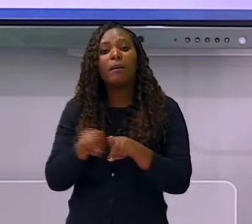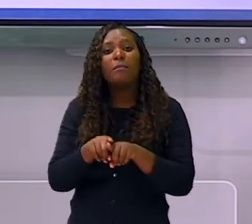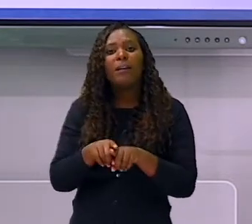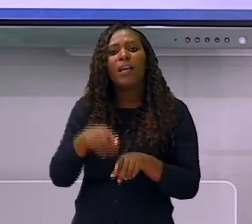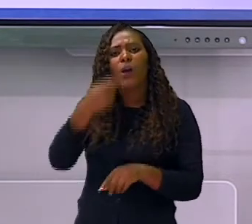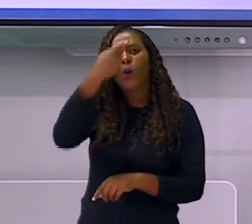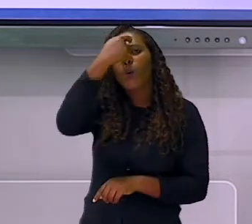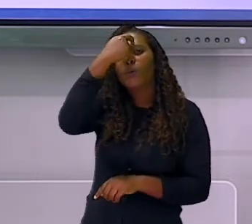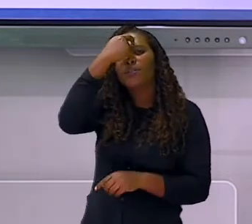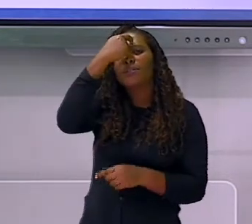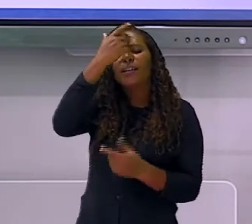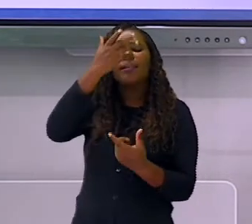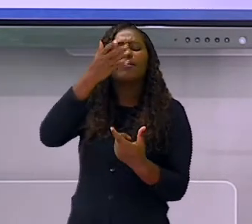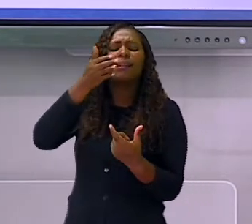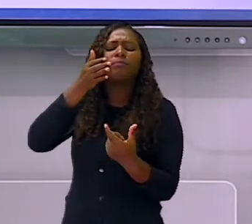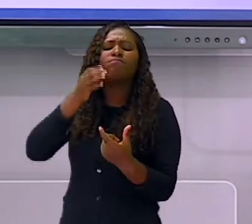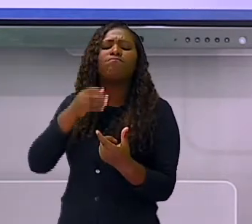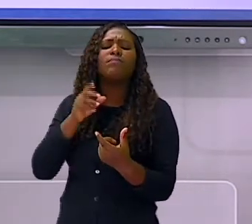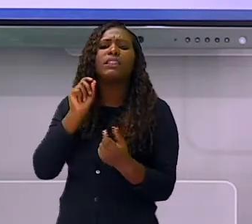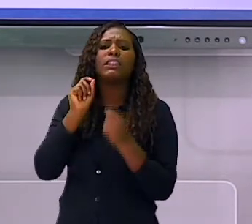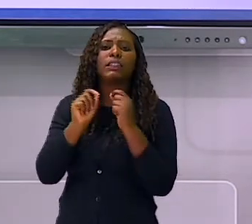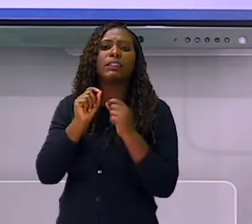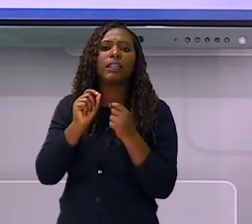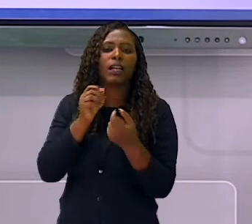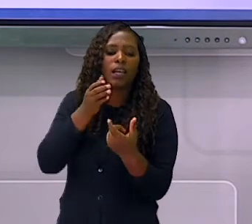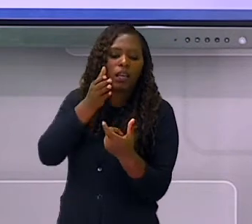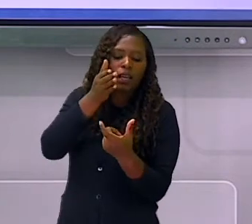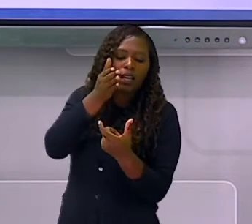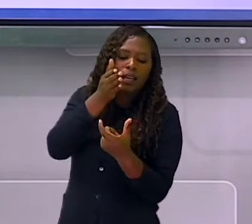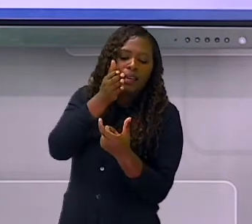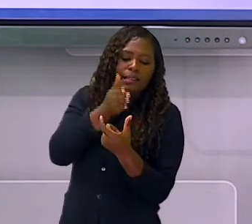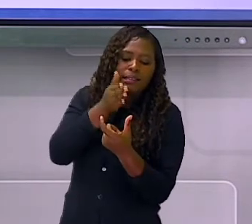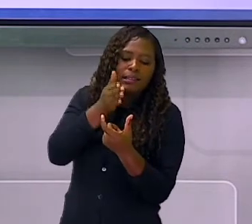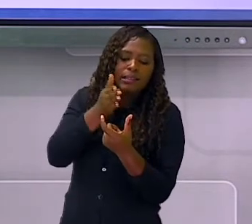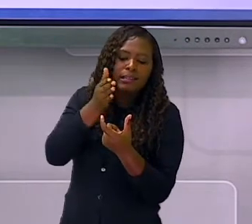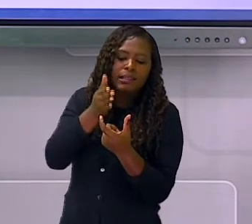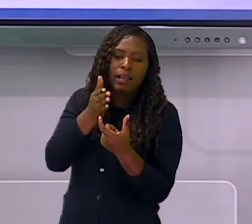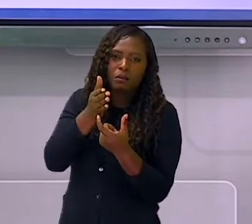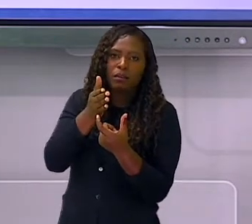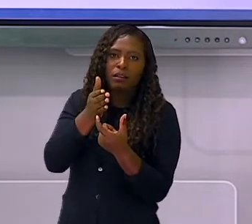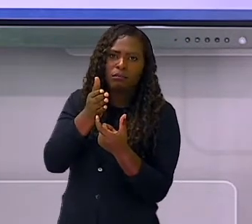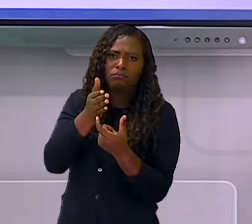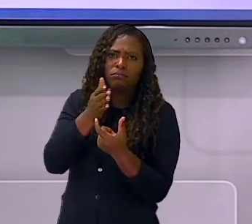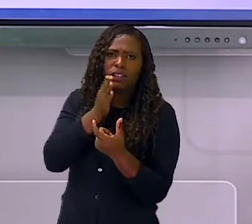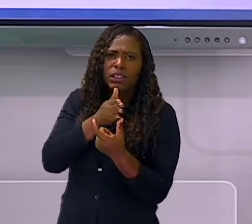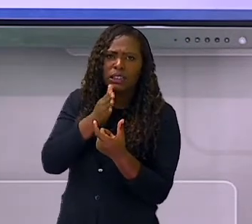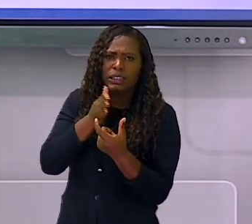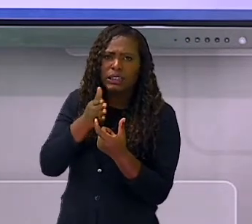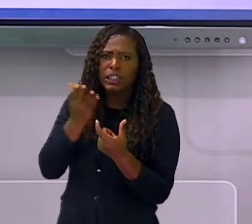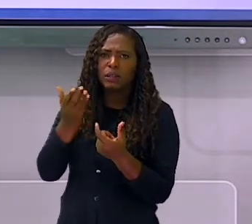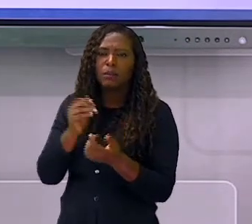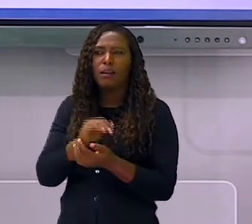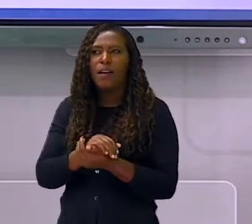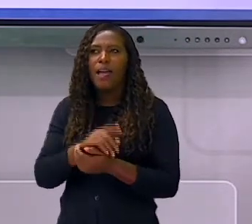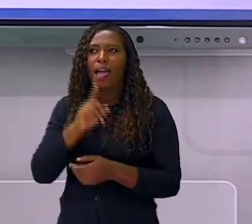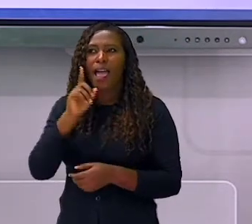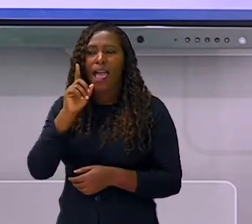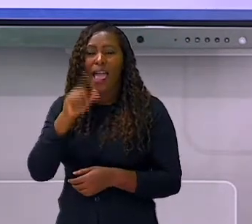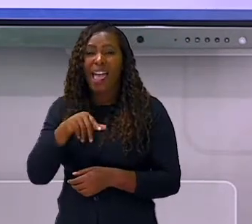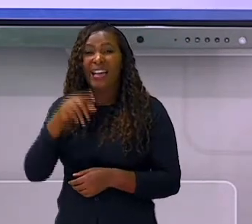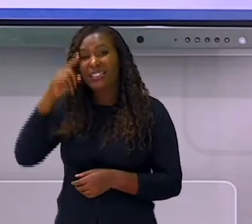Aqui já é mais completo do que trabalhar somente o som isolado. Nós vamos acrescentar aqui uma vogal.